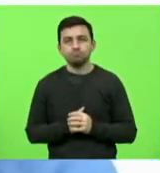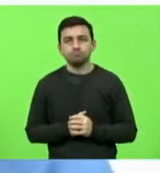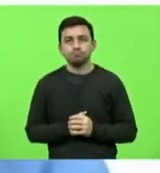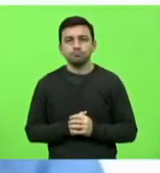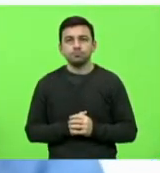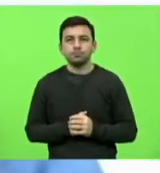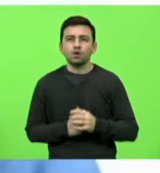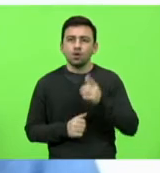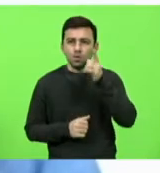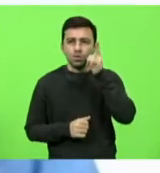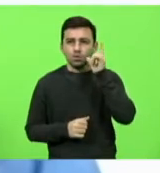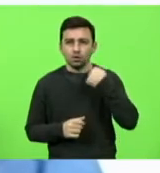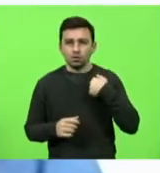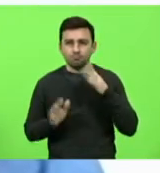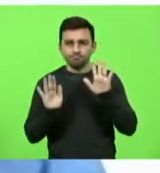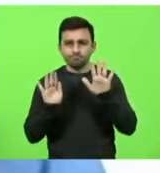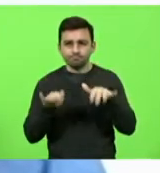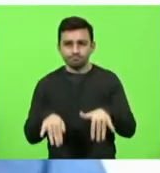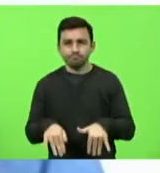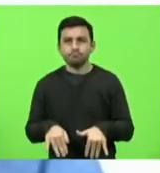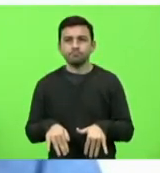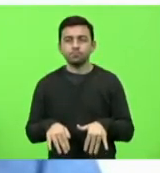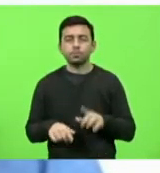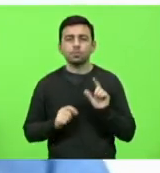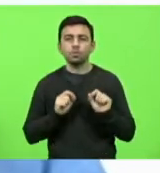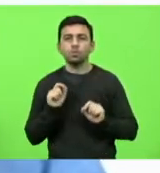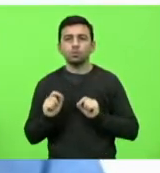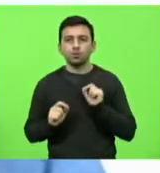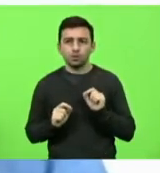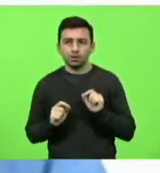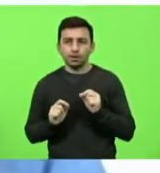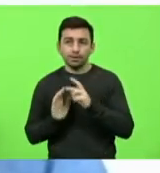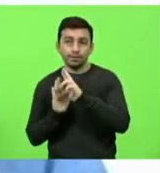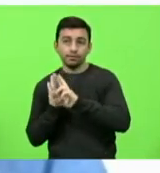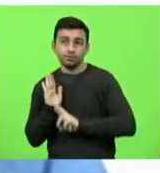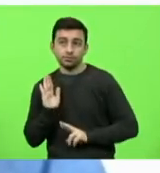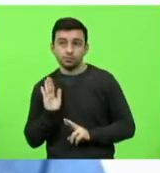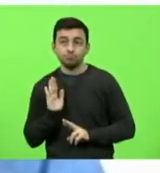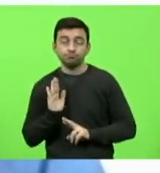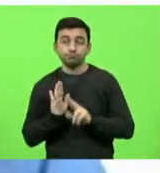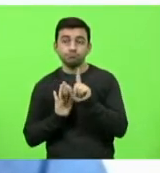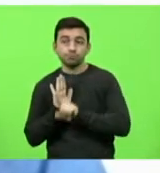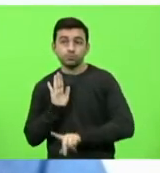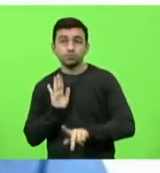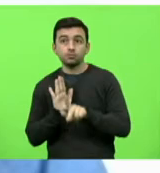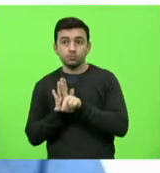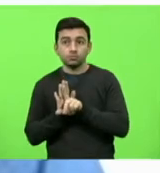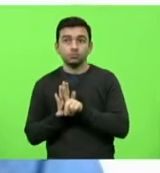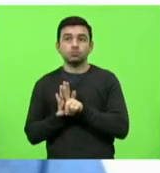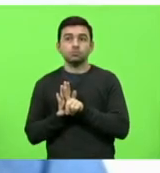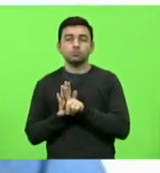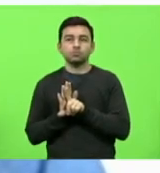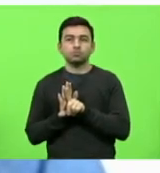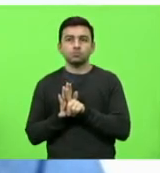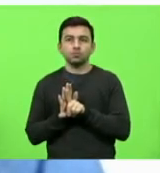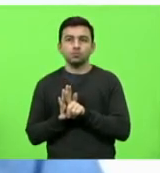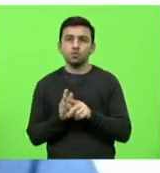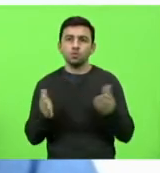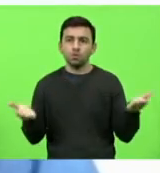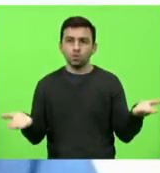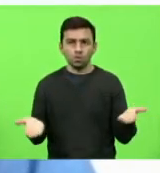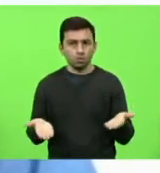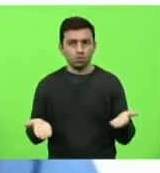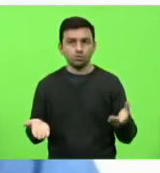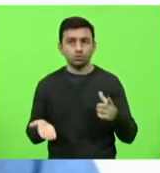concluí a redação de um projeto de lei que hoje estará